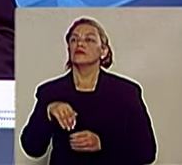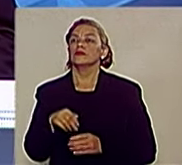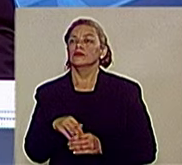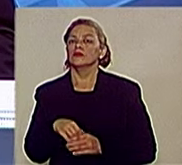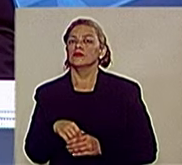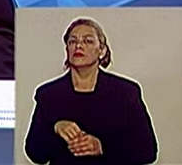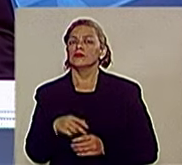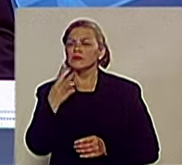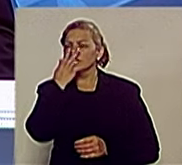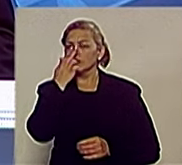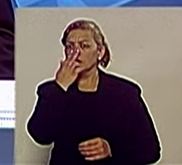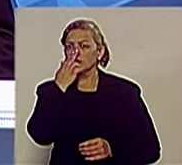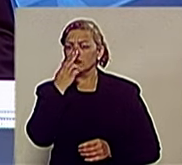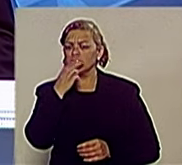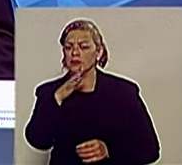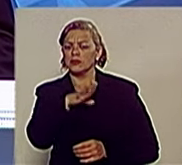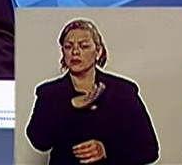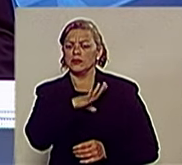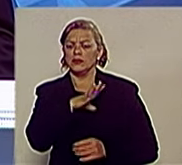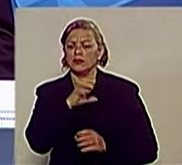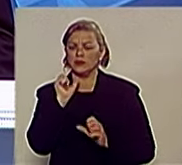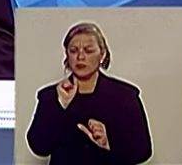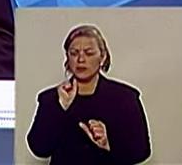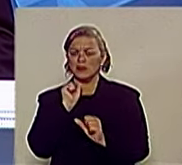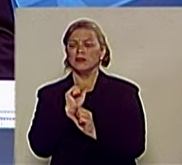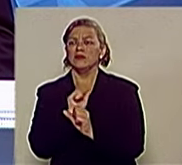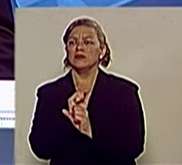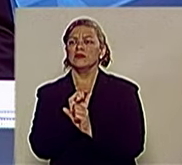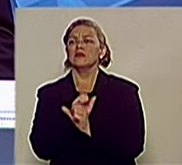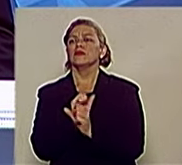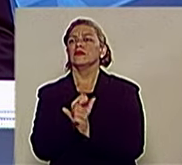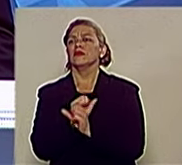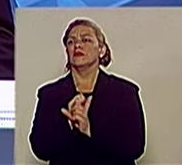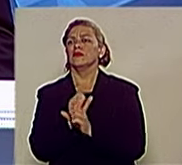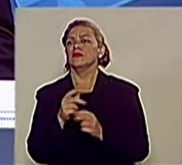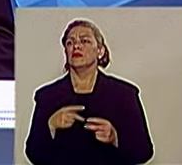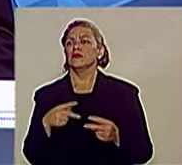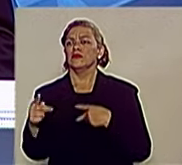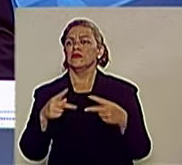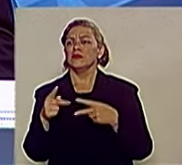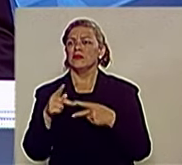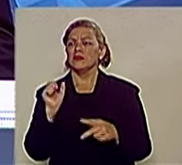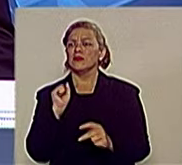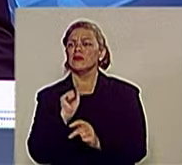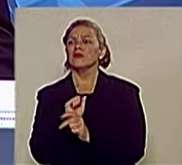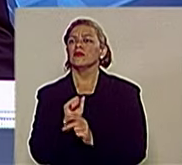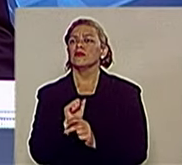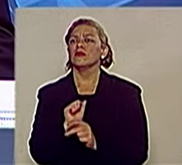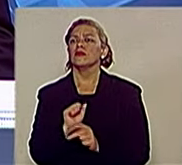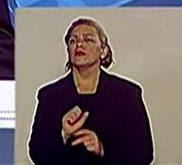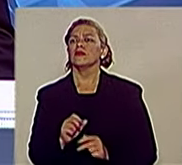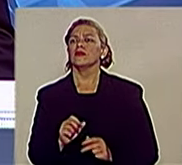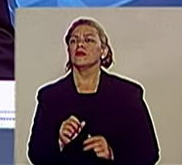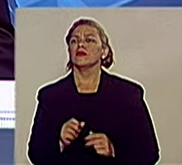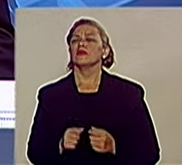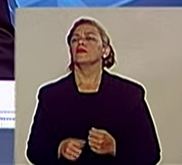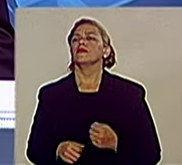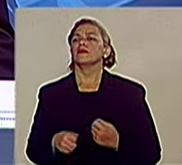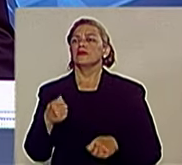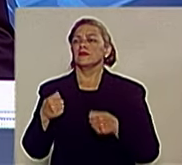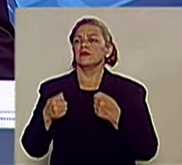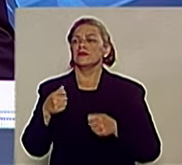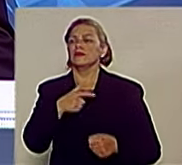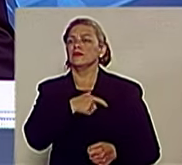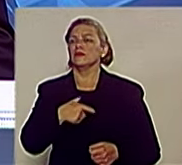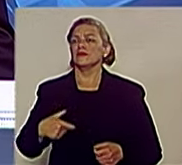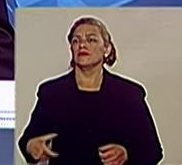travada. Isso do ponto de vista do deslocamento, do trânsito. O transporte público regrediu muito. Eu gostaria